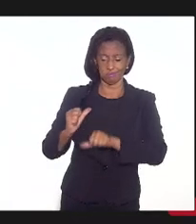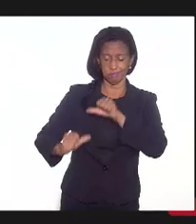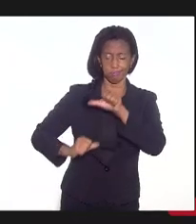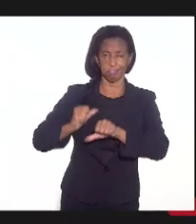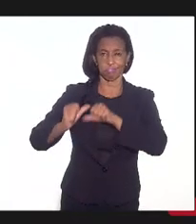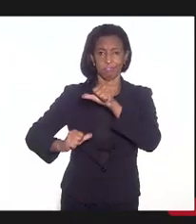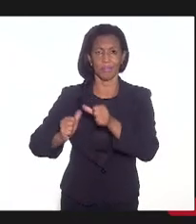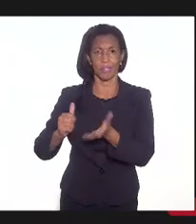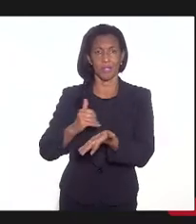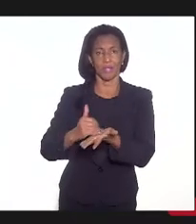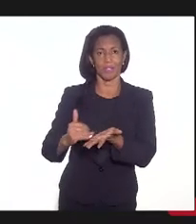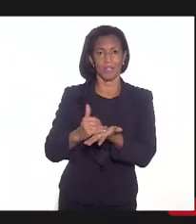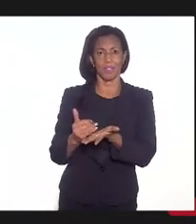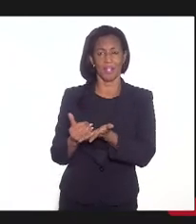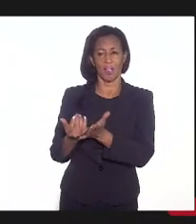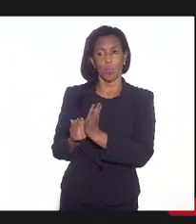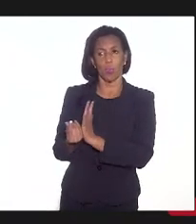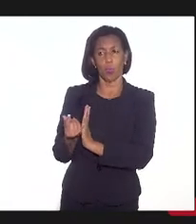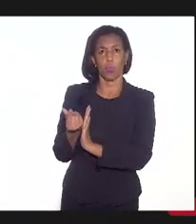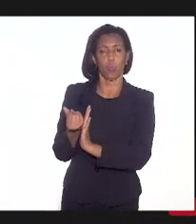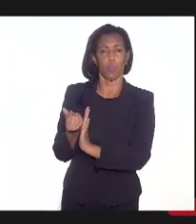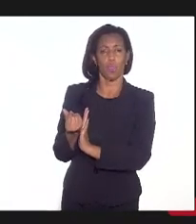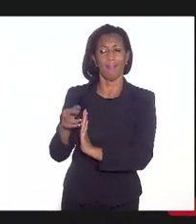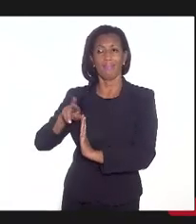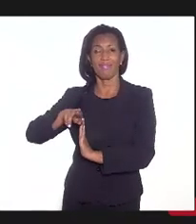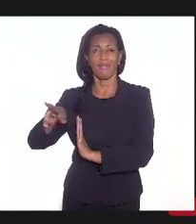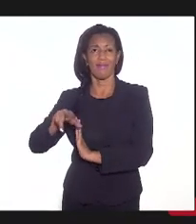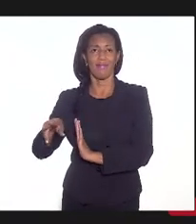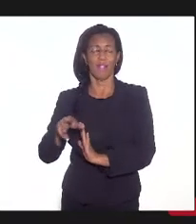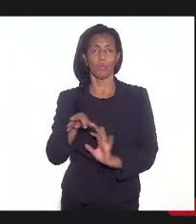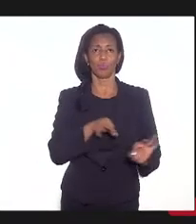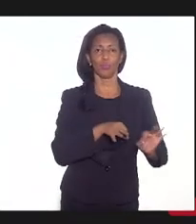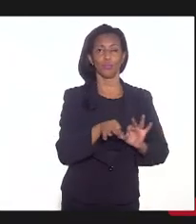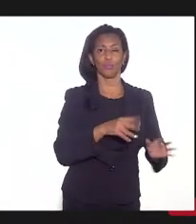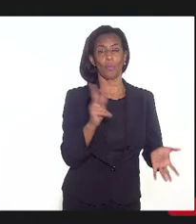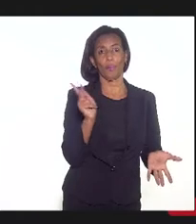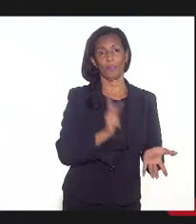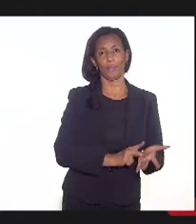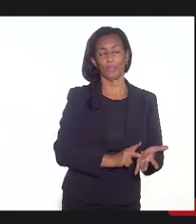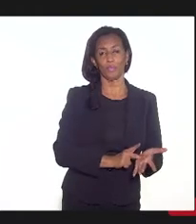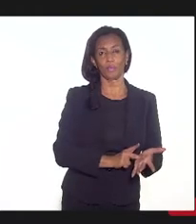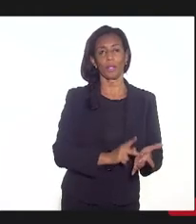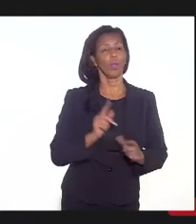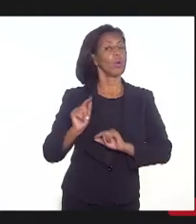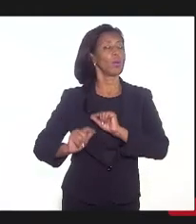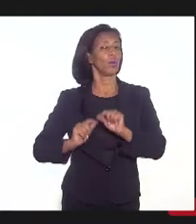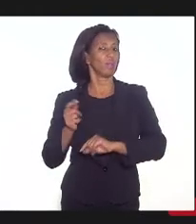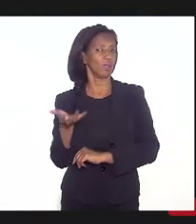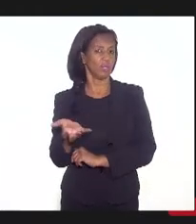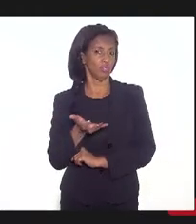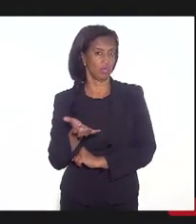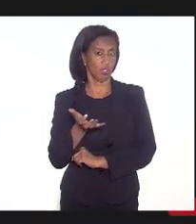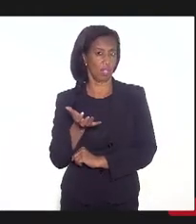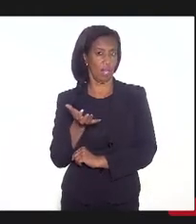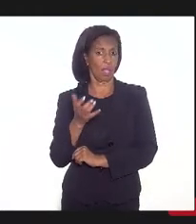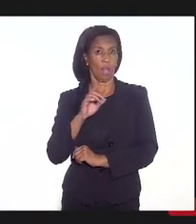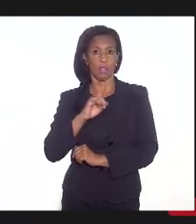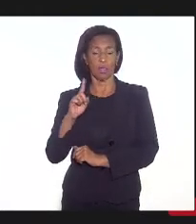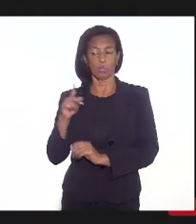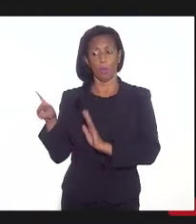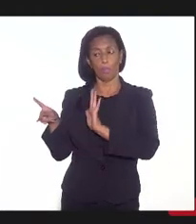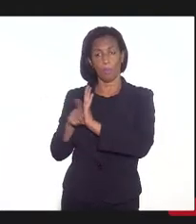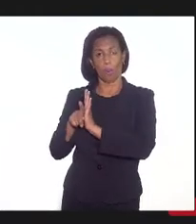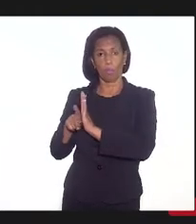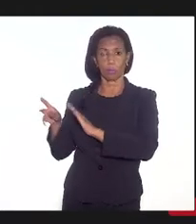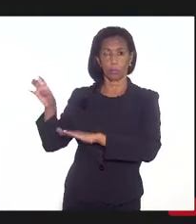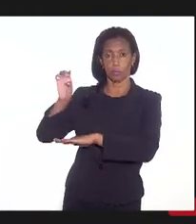secretaria de orçamento e não de planejamento efetivo. O que a gente quer não só do ponto de vista do Estado, do